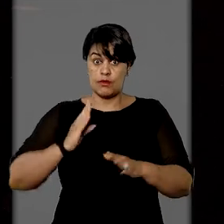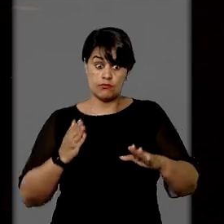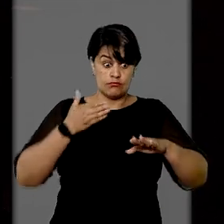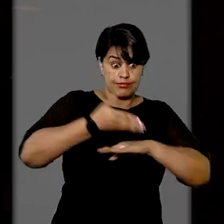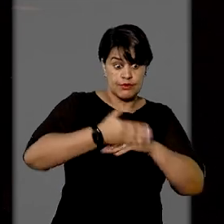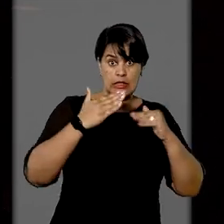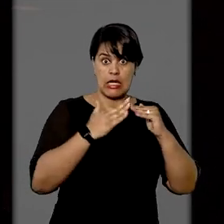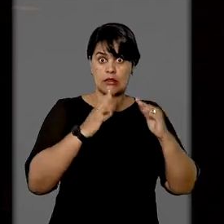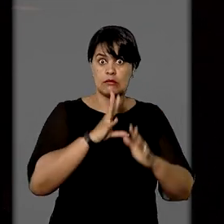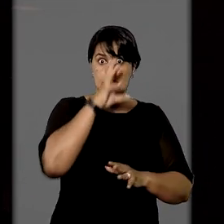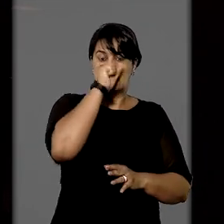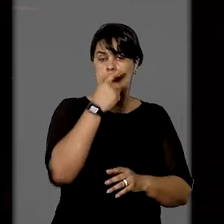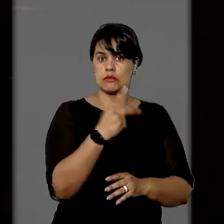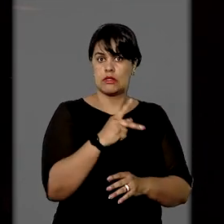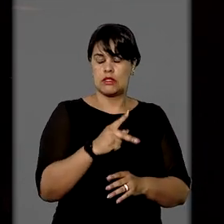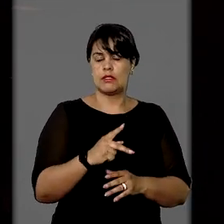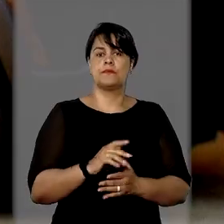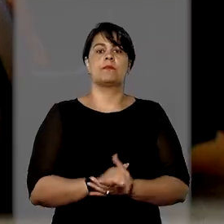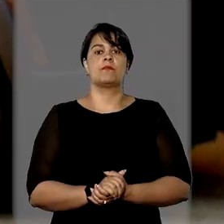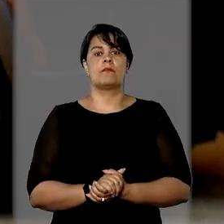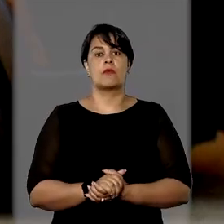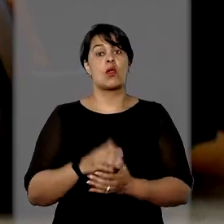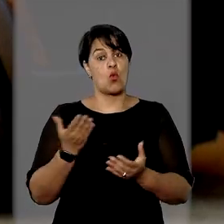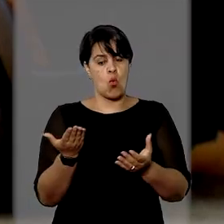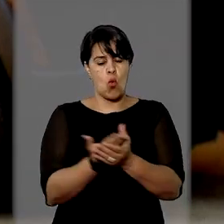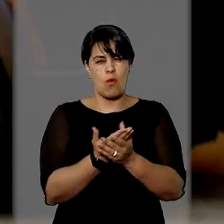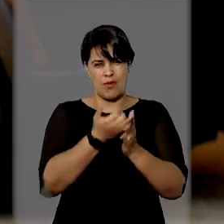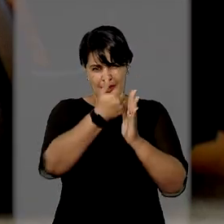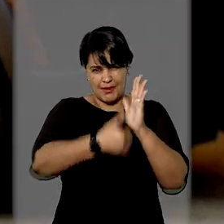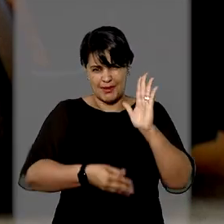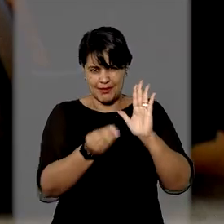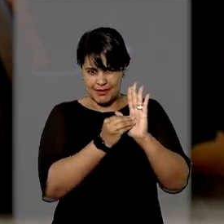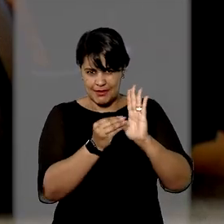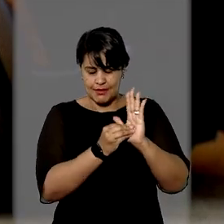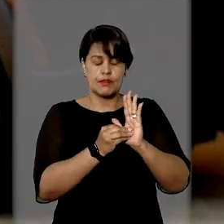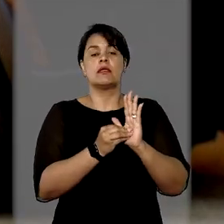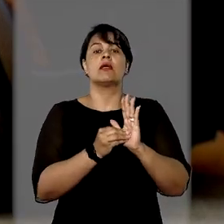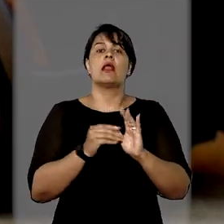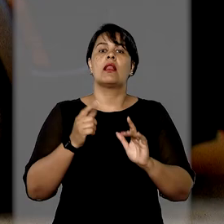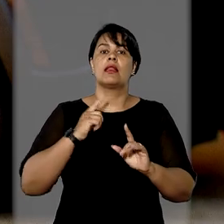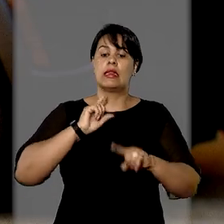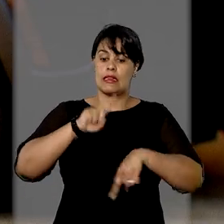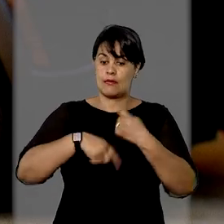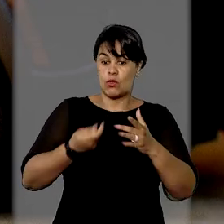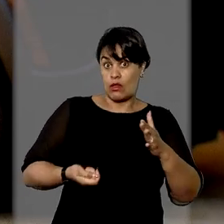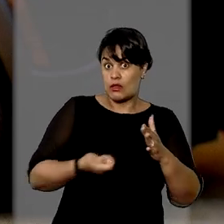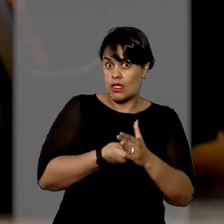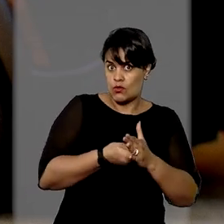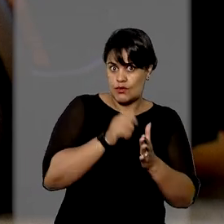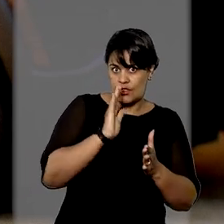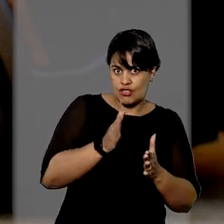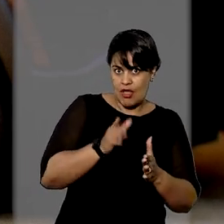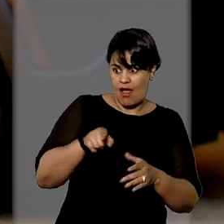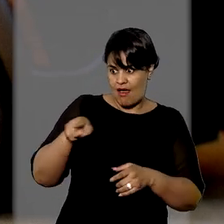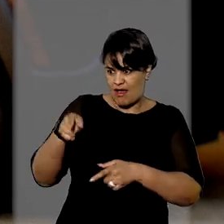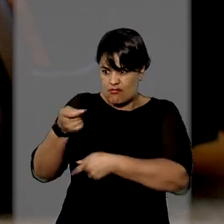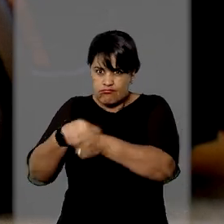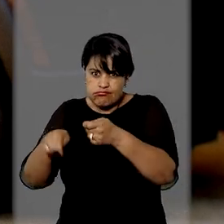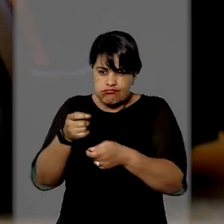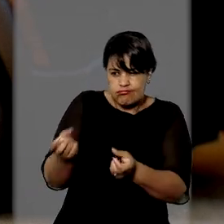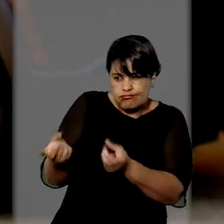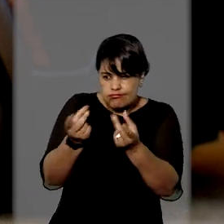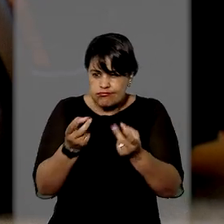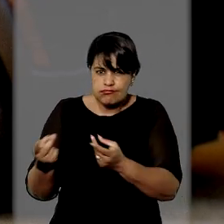violado com base em denúncia anônima. Segundo o processo, a polícia, depois de receber denúncia de que o acusado estaria traficando